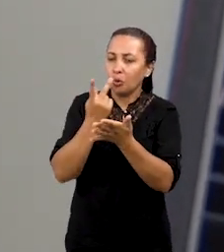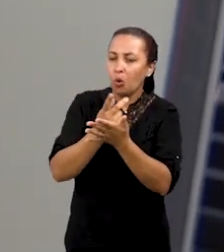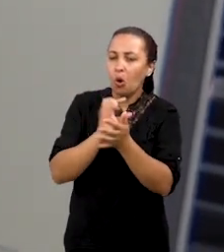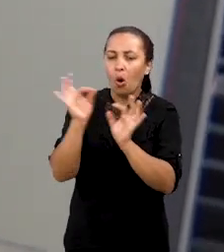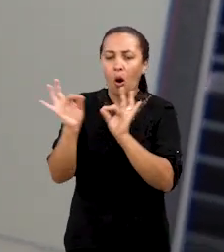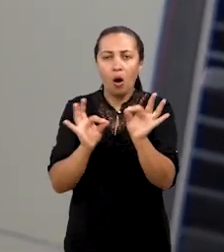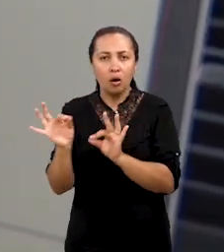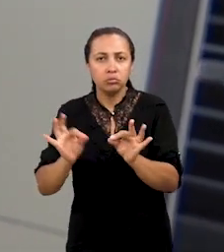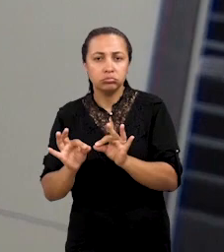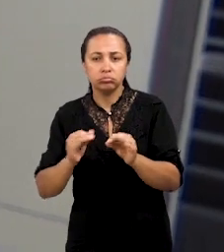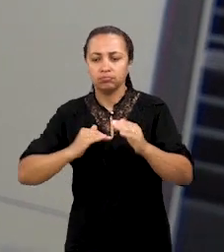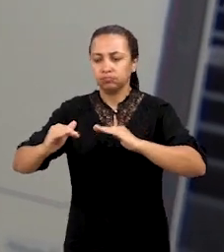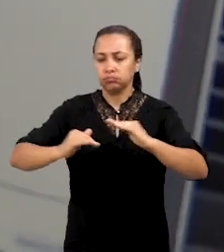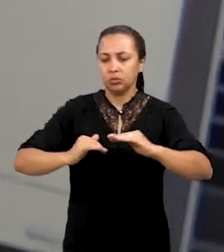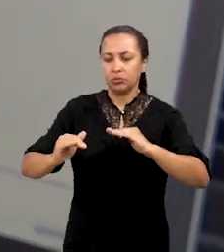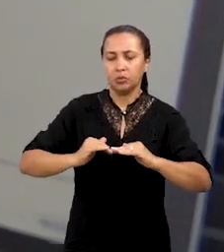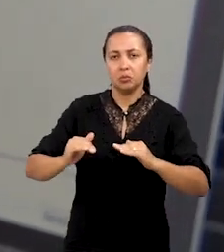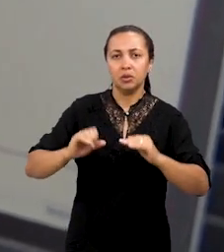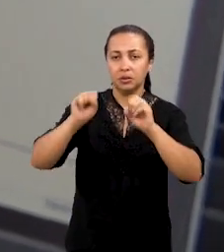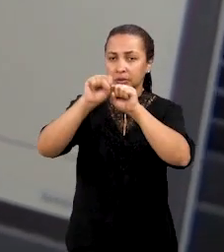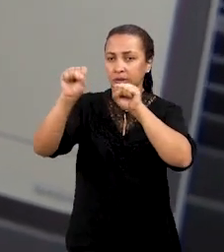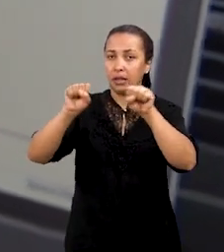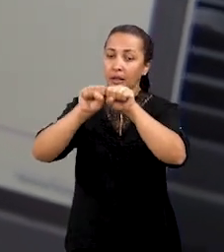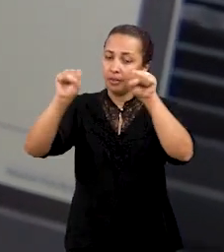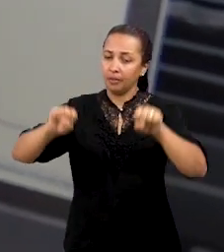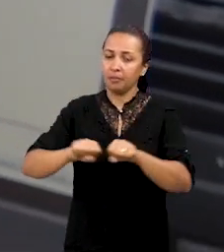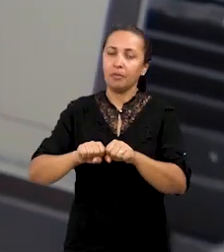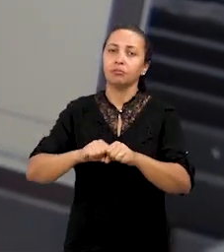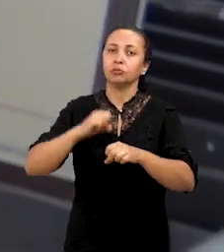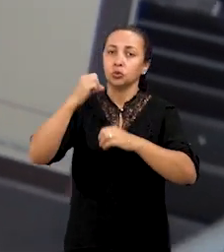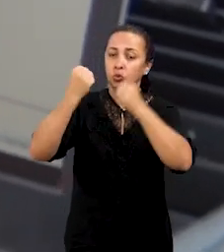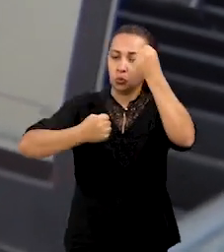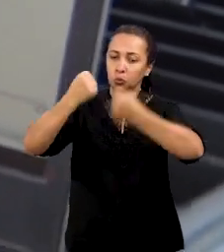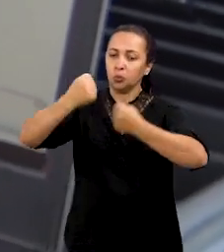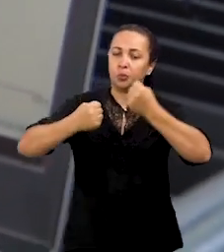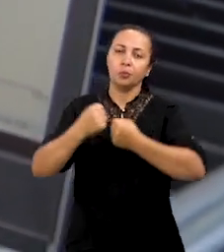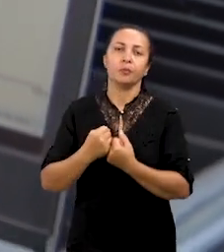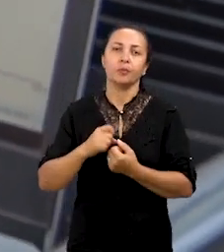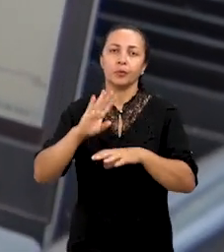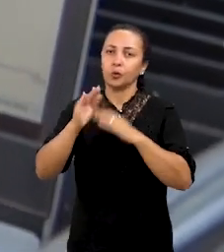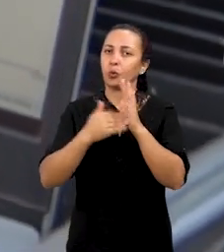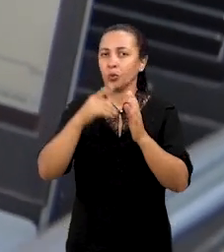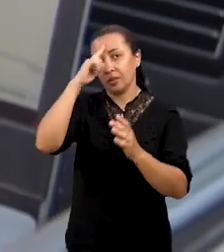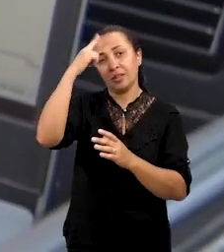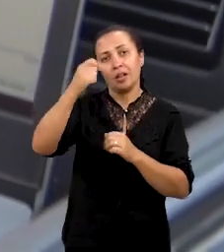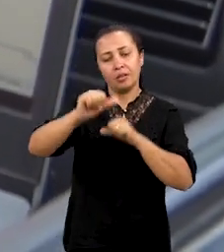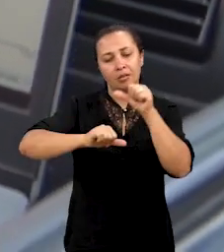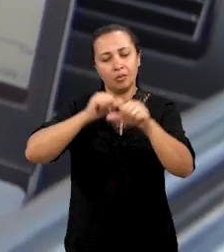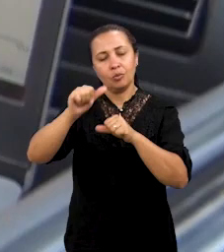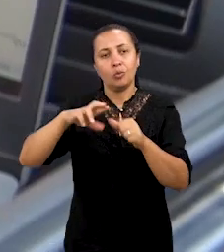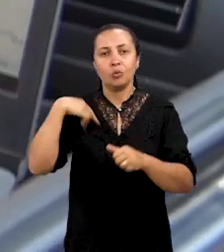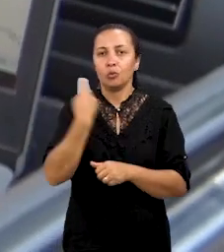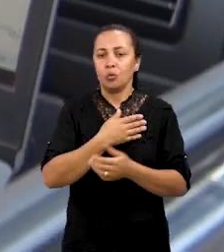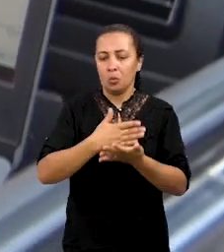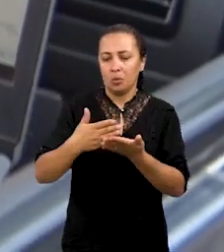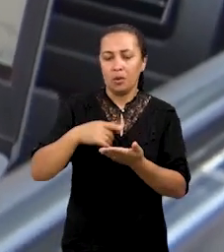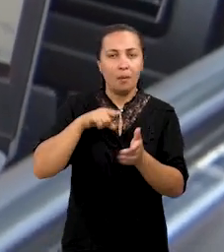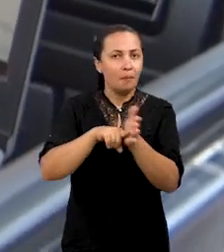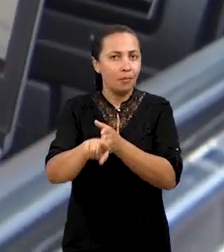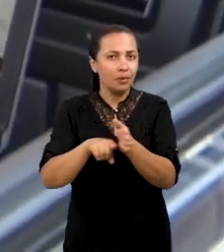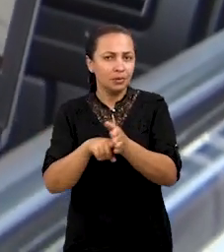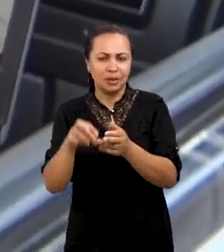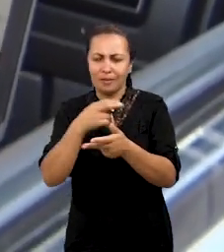do movimento e da cinemática do carro. Com toda essa ideia desenvolvida, nós começamos a pesquisar